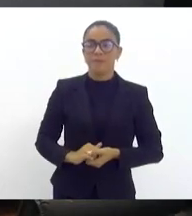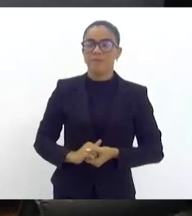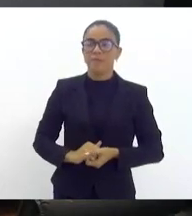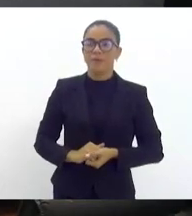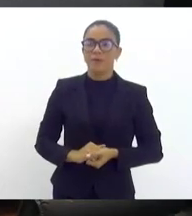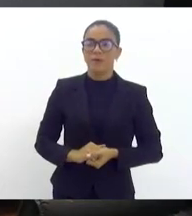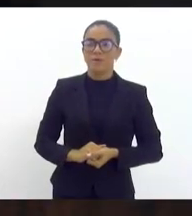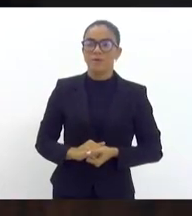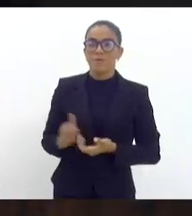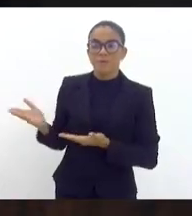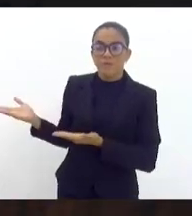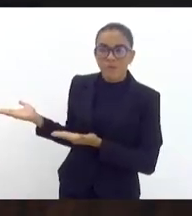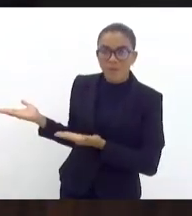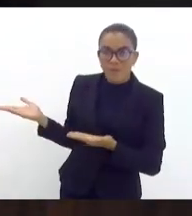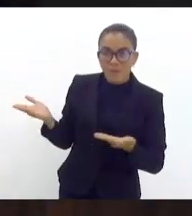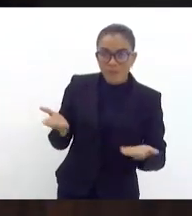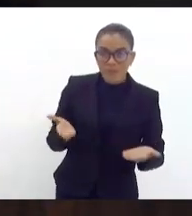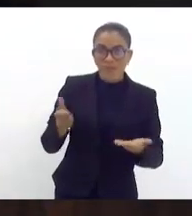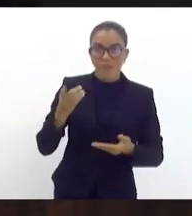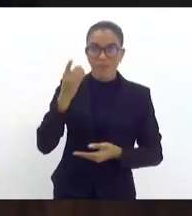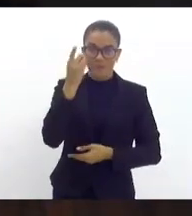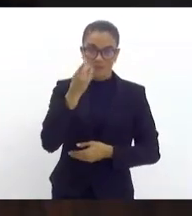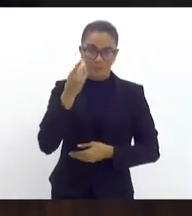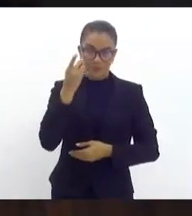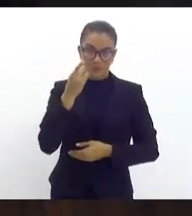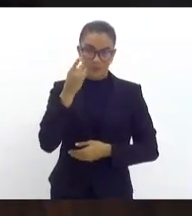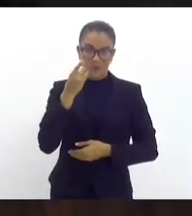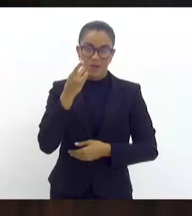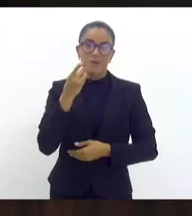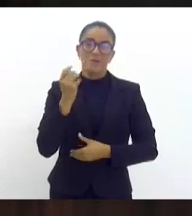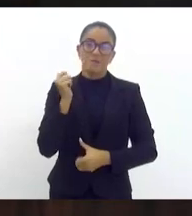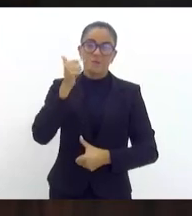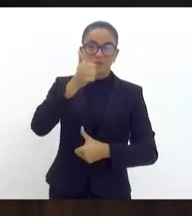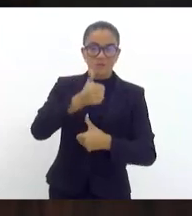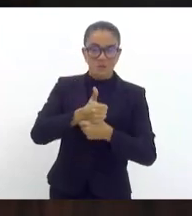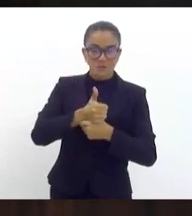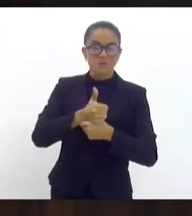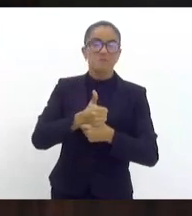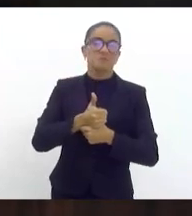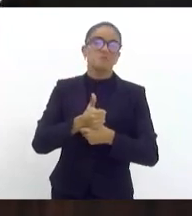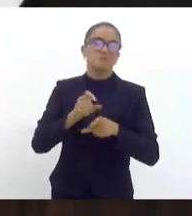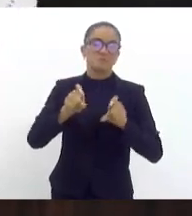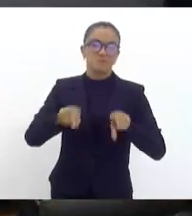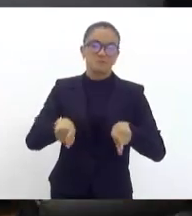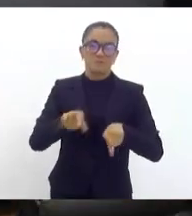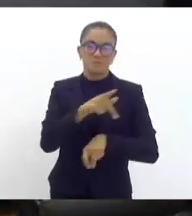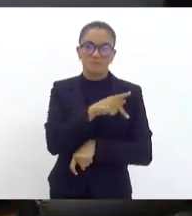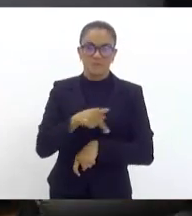Convido a deputada Índia Armelal para assumir a presidência dos trabalhos.